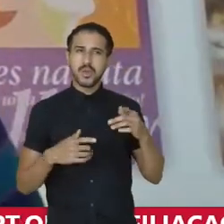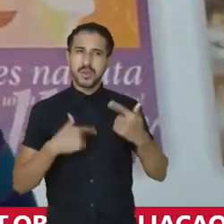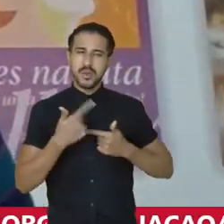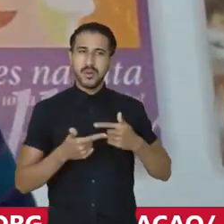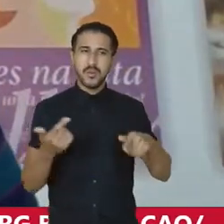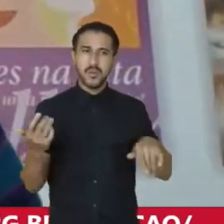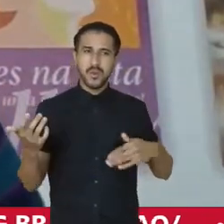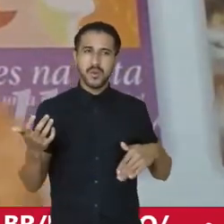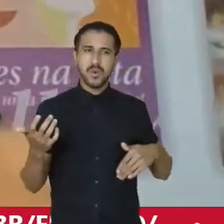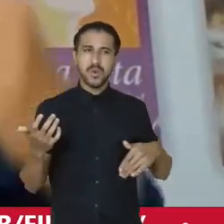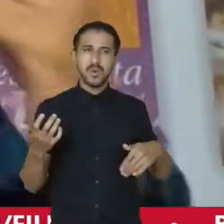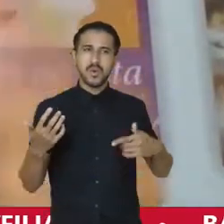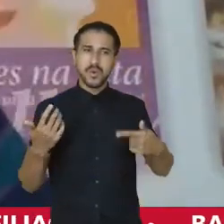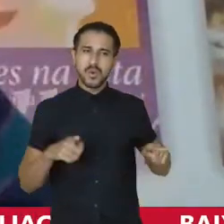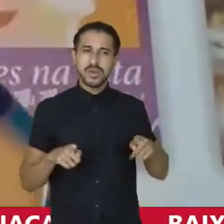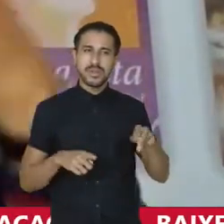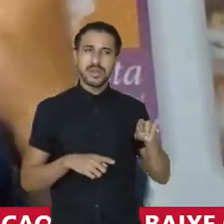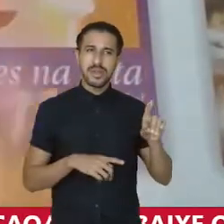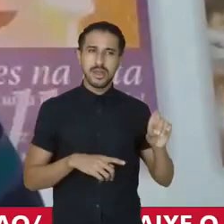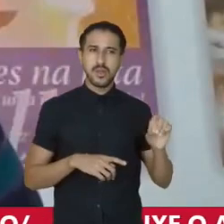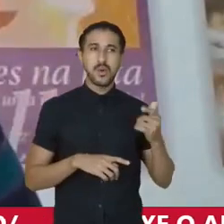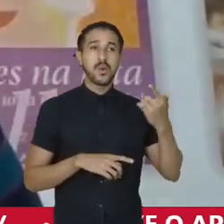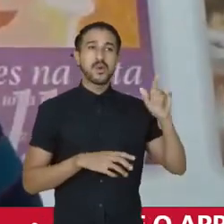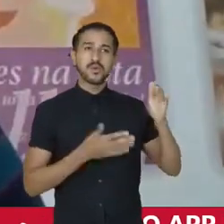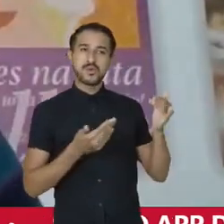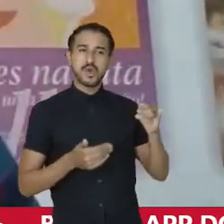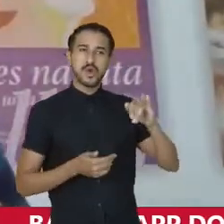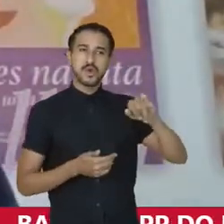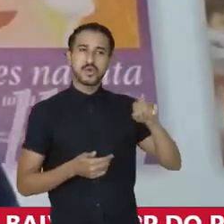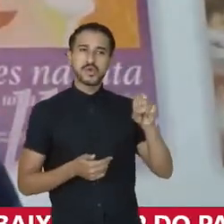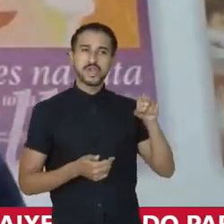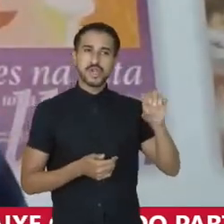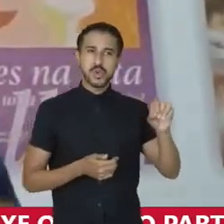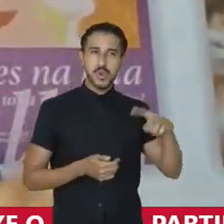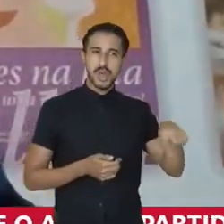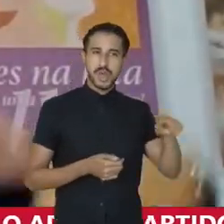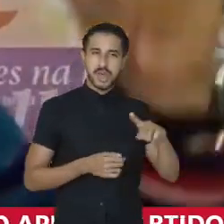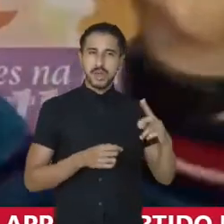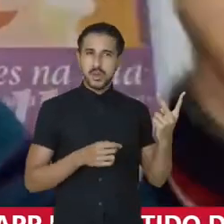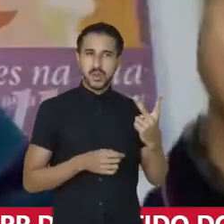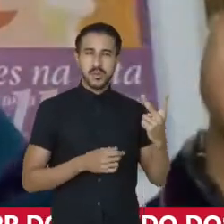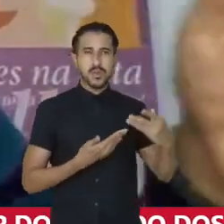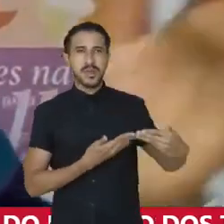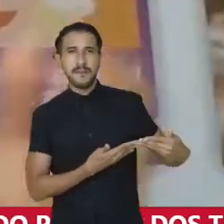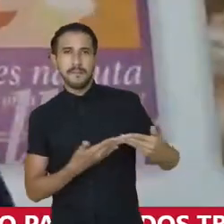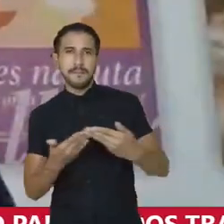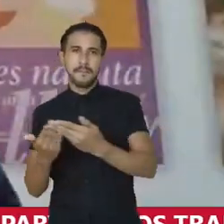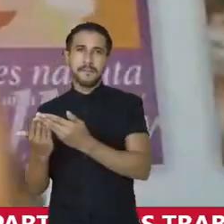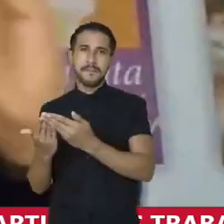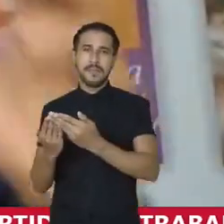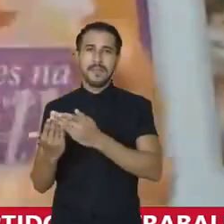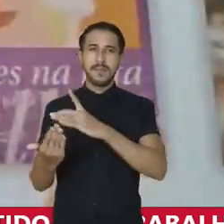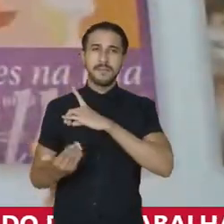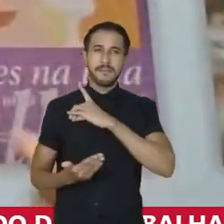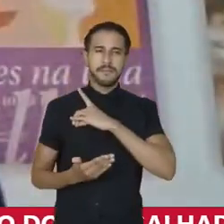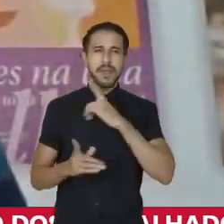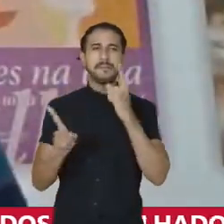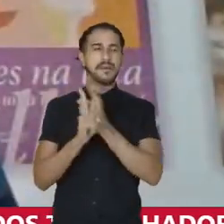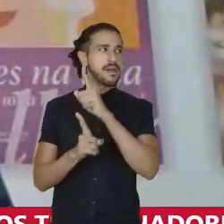o Danilo Félix, depois a gente teve outro o Justino, que eles foram levados à delegacia,